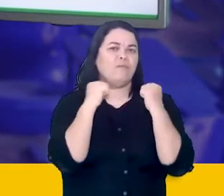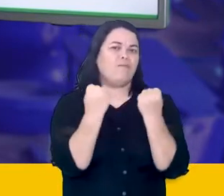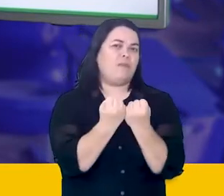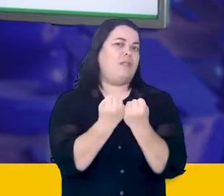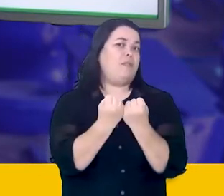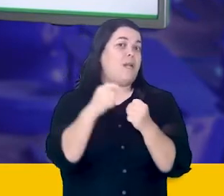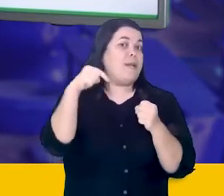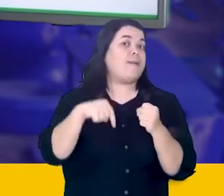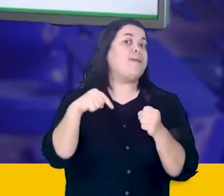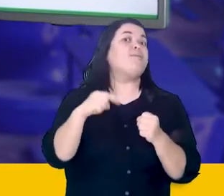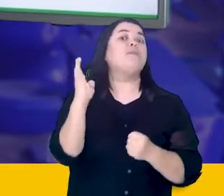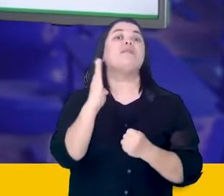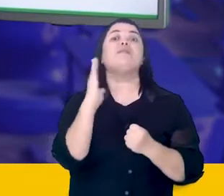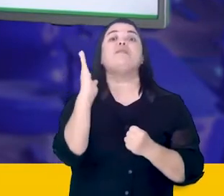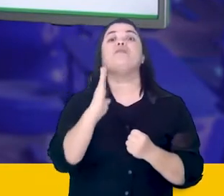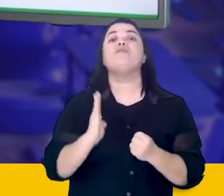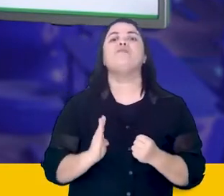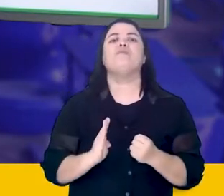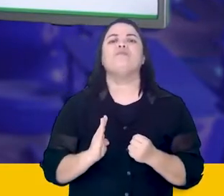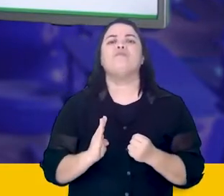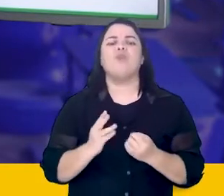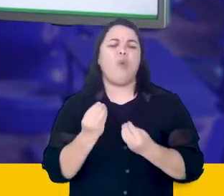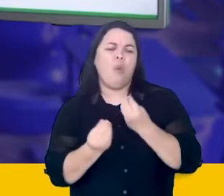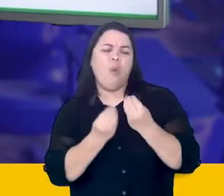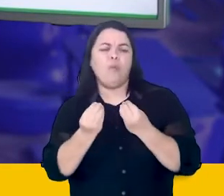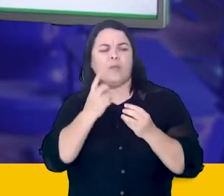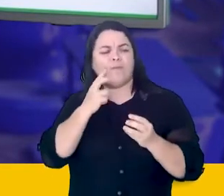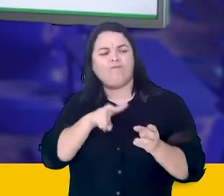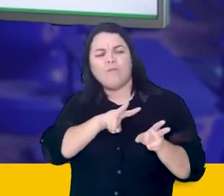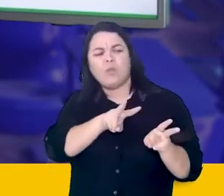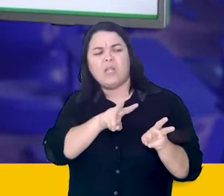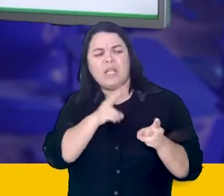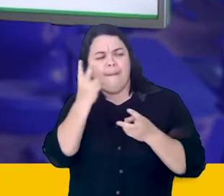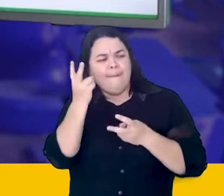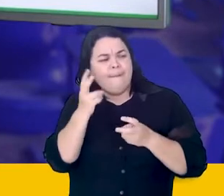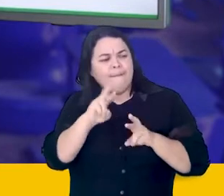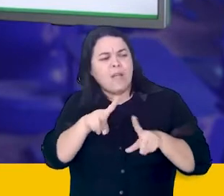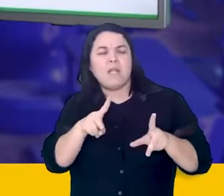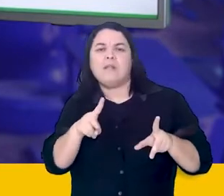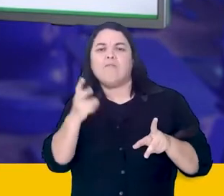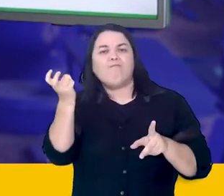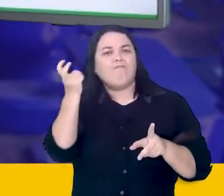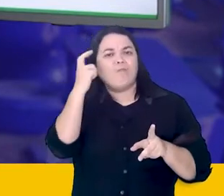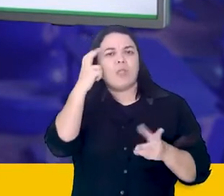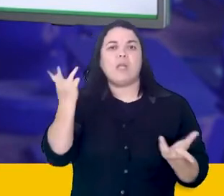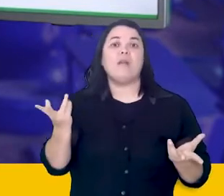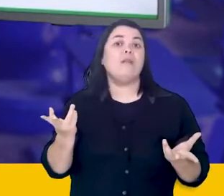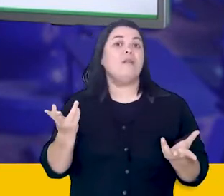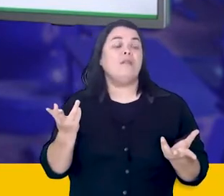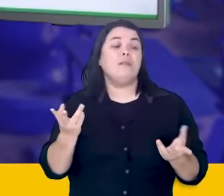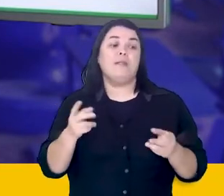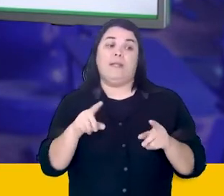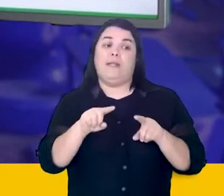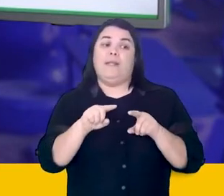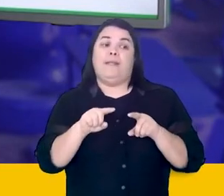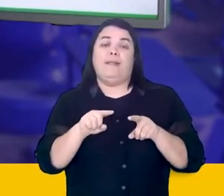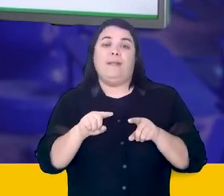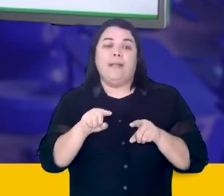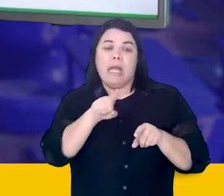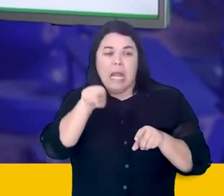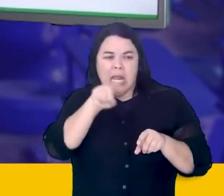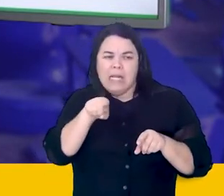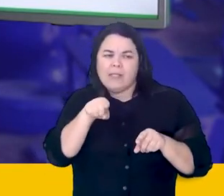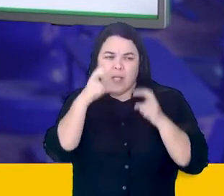observando o quanto essa sociedade era simplesmente diferente e precisava do respeito